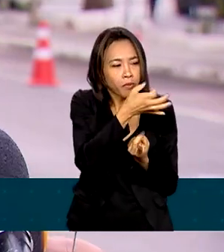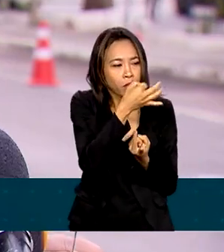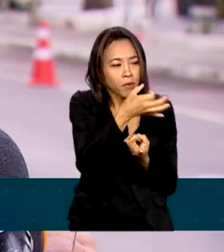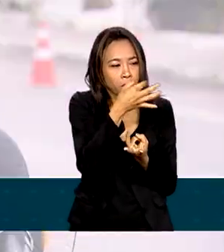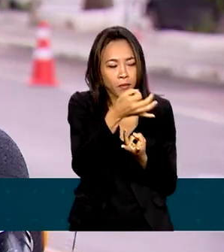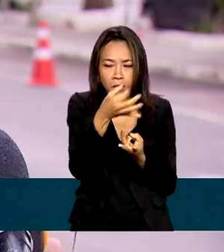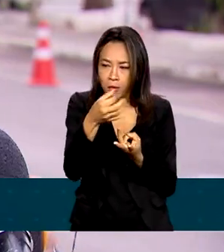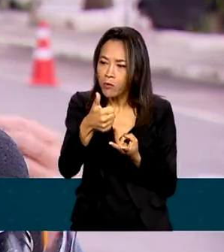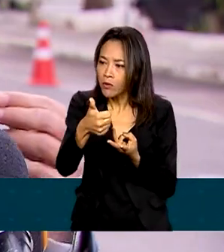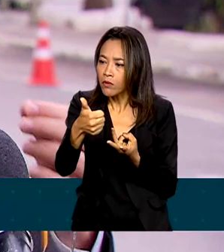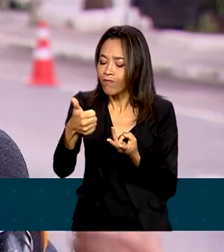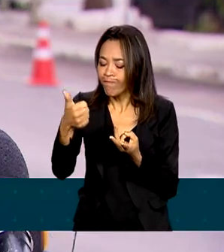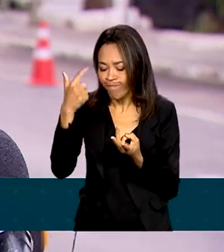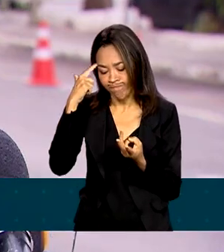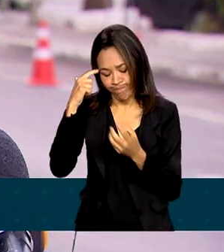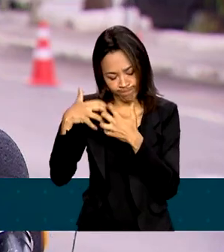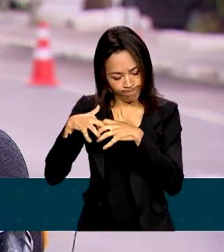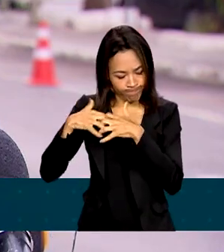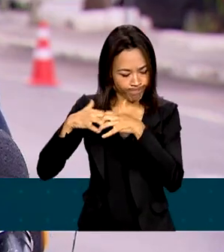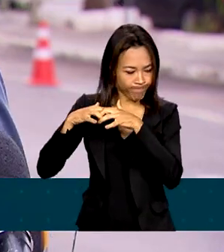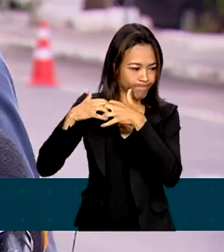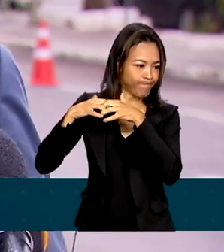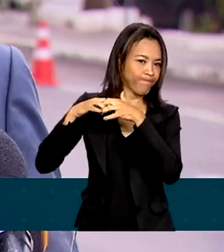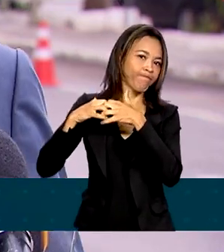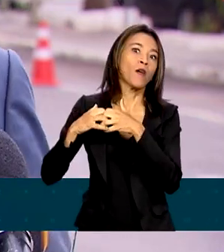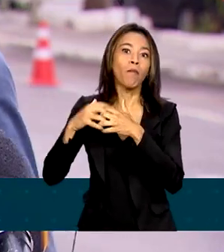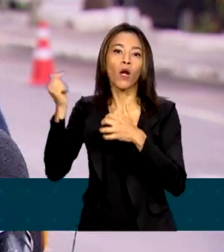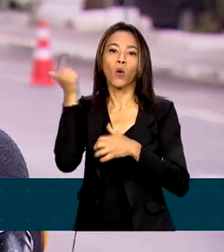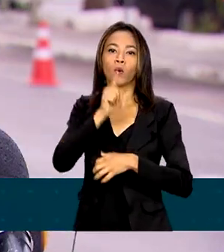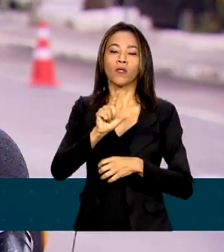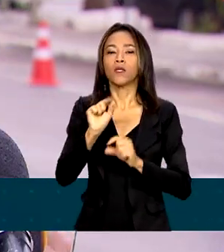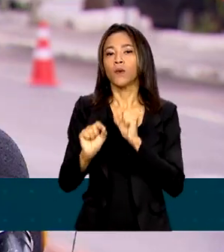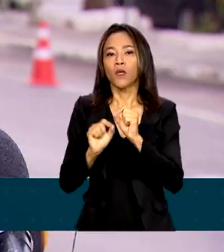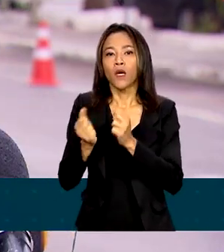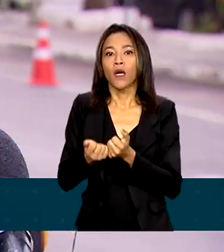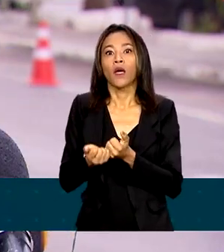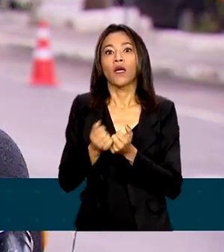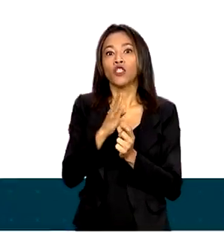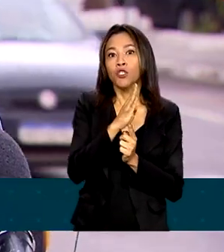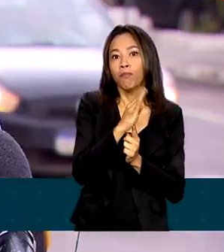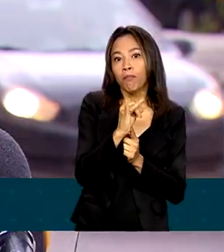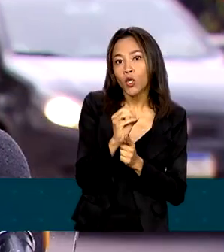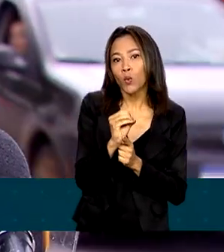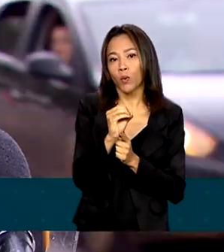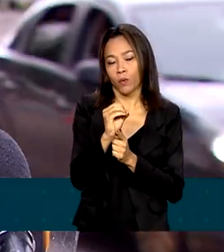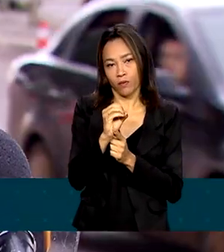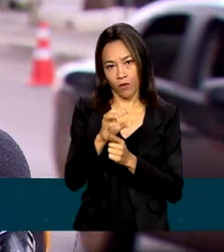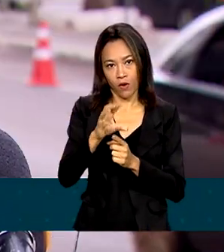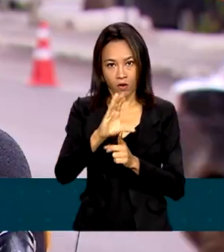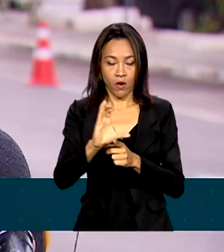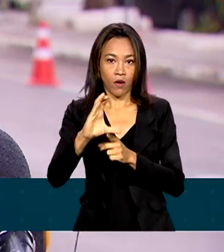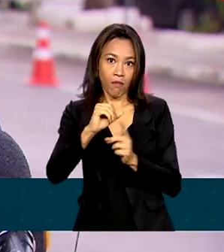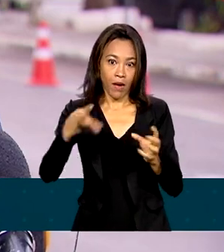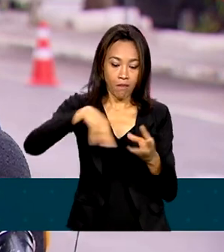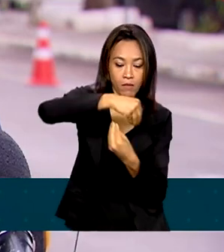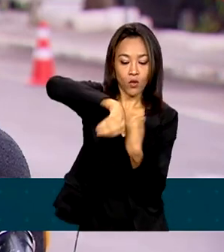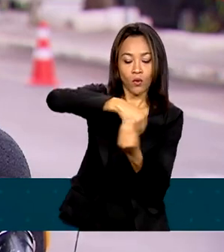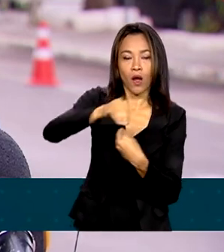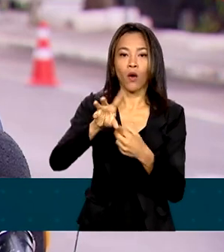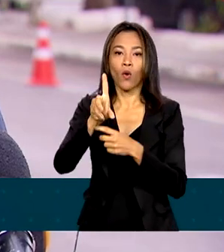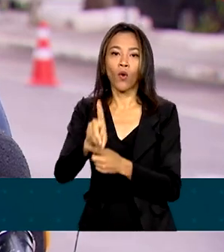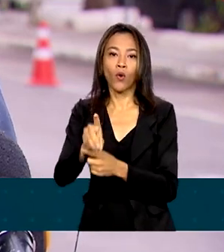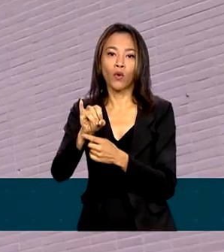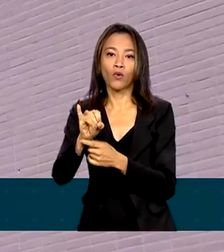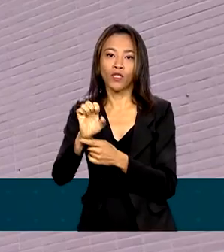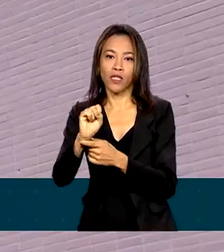mundo, para que tivesse oferta de biocombustível para participar da composição do diesel com menor